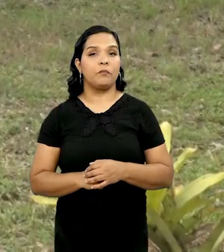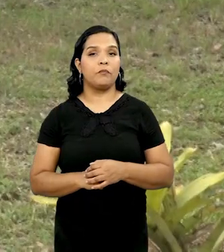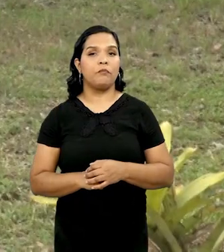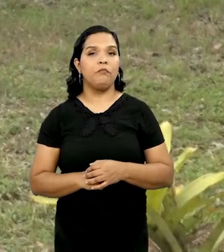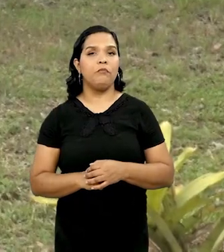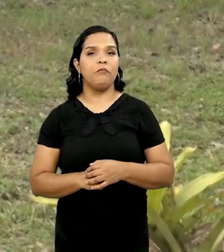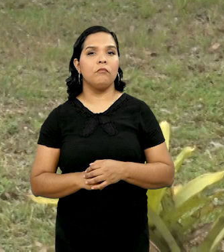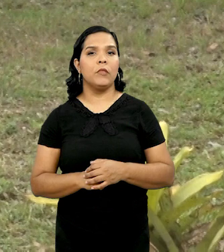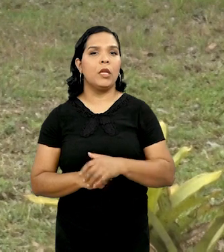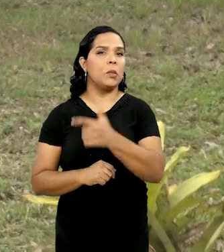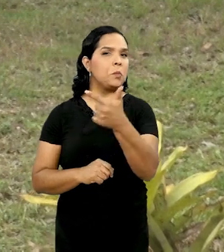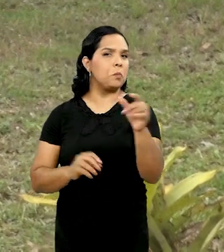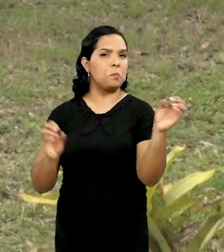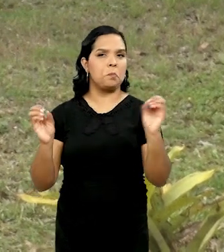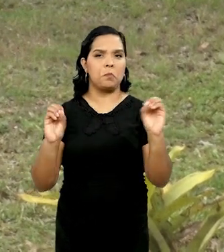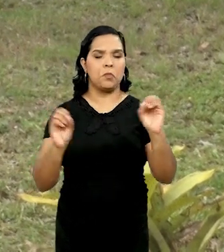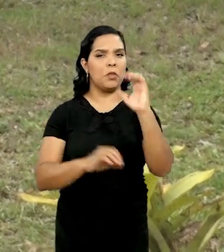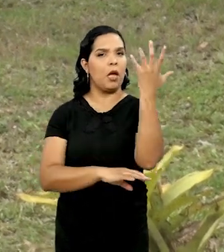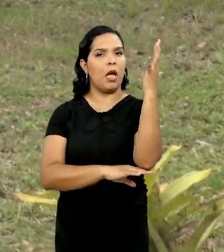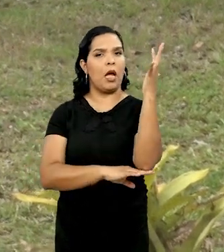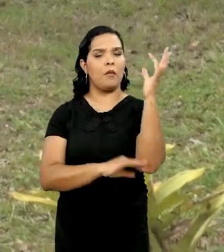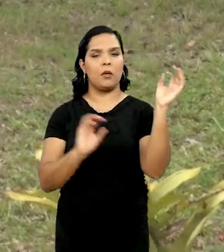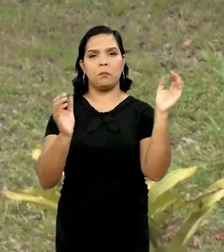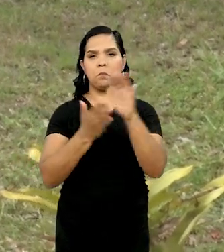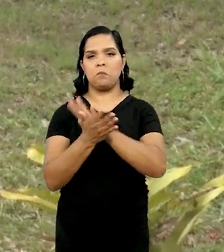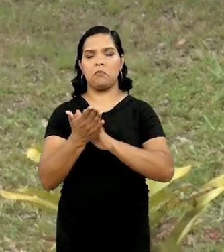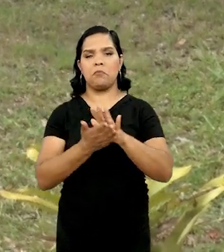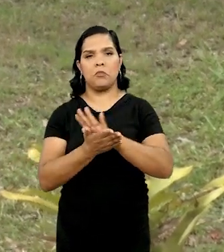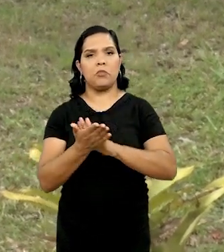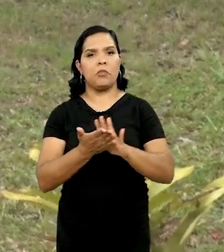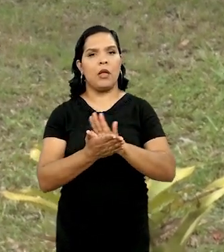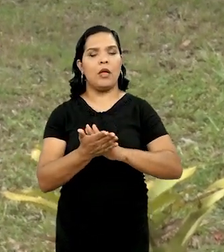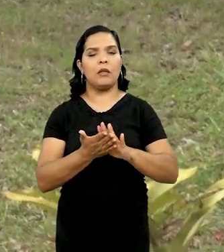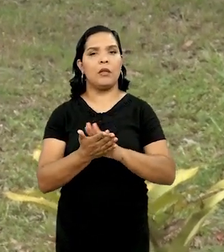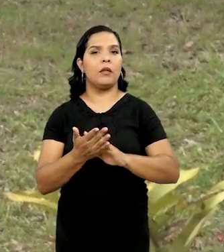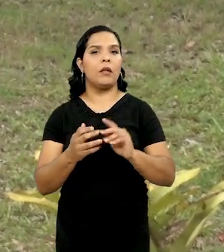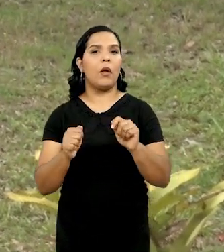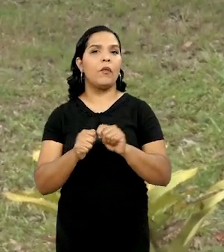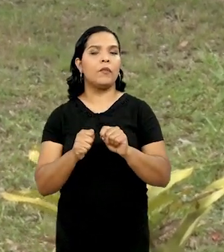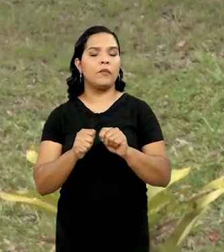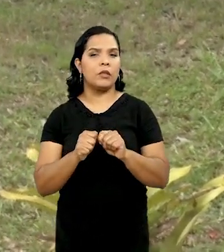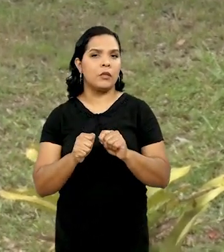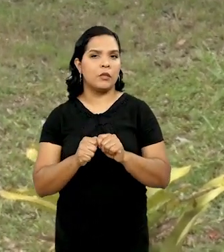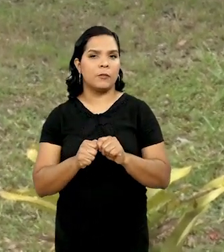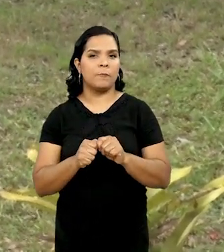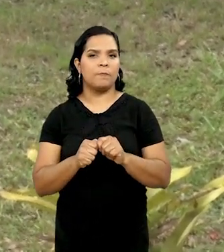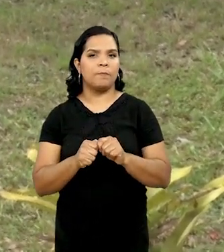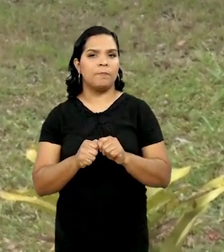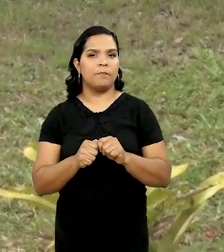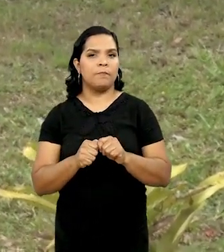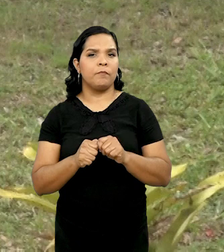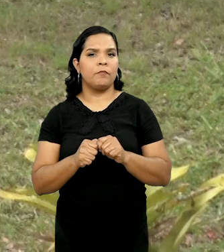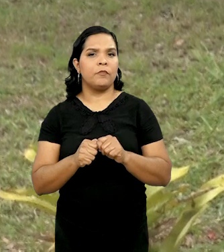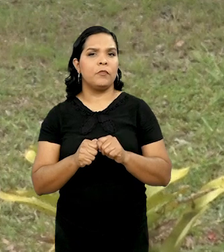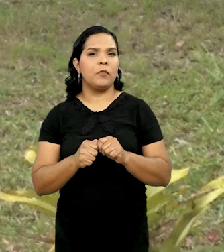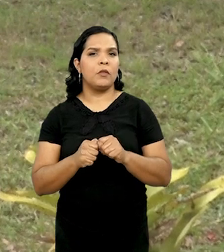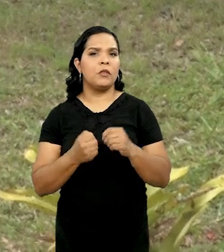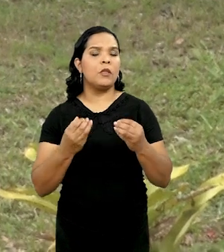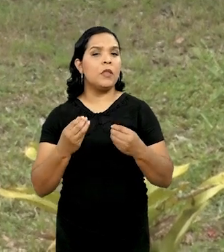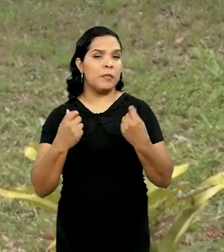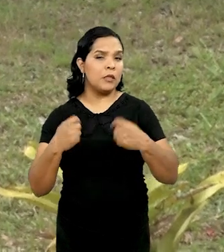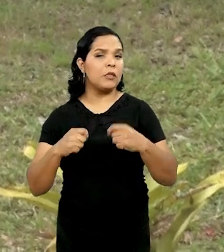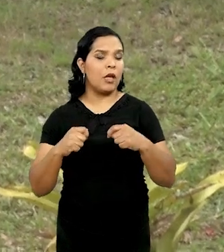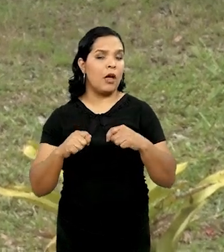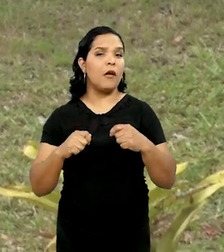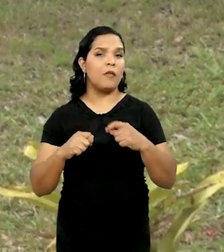não tinha árvore, não tinha indivíduo, então fiz uma intervenção